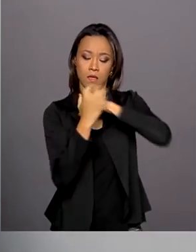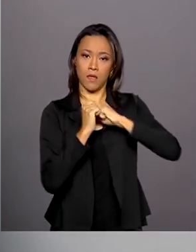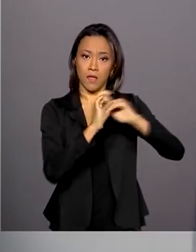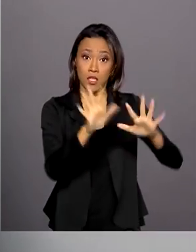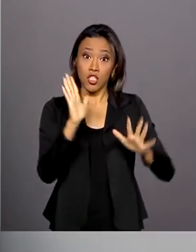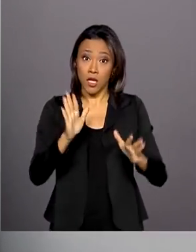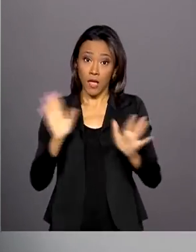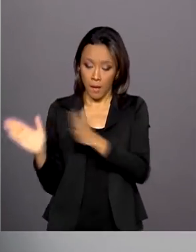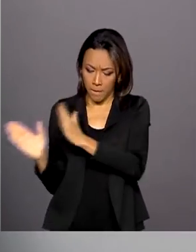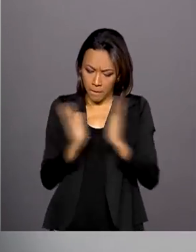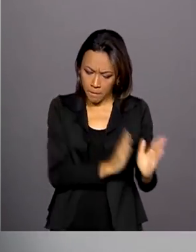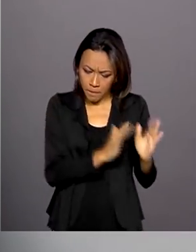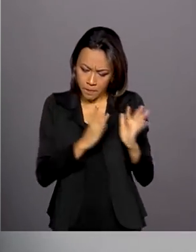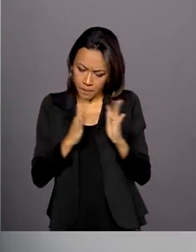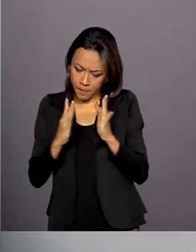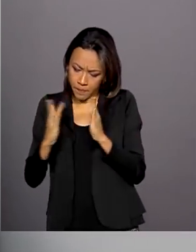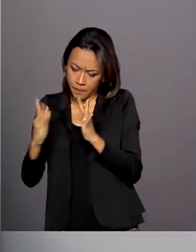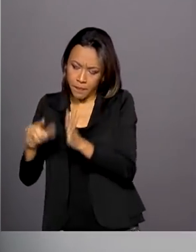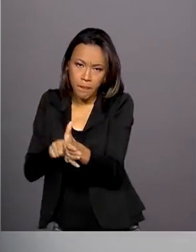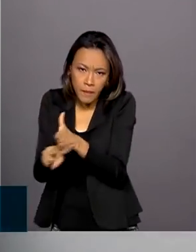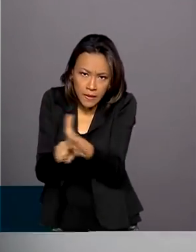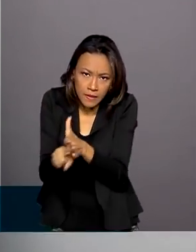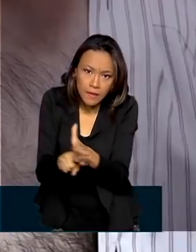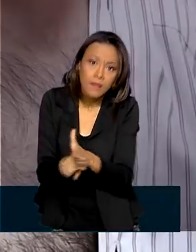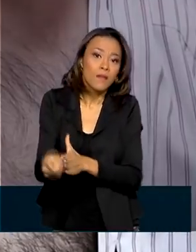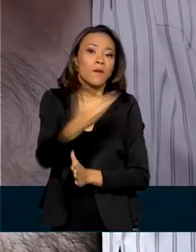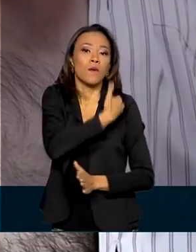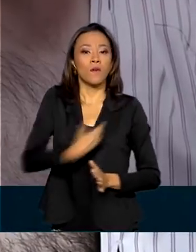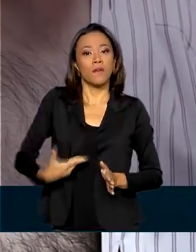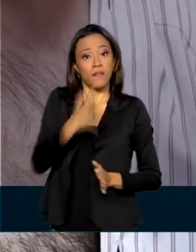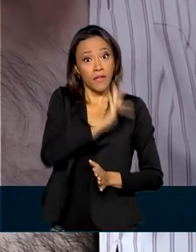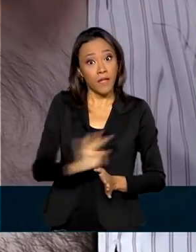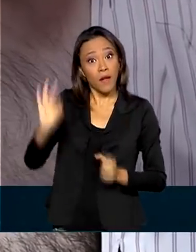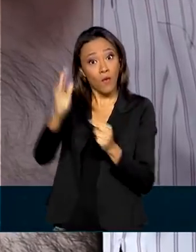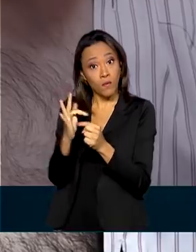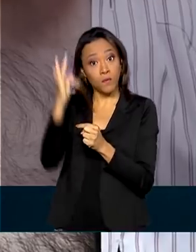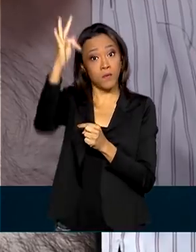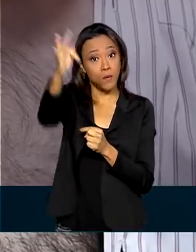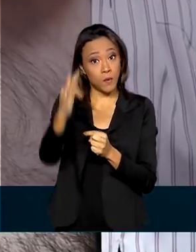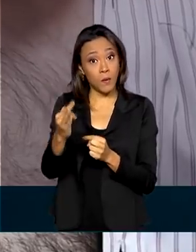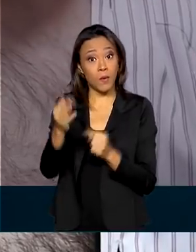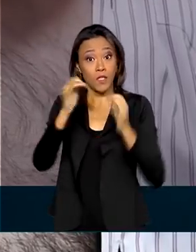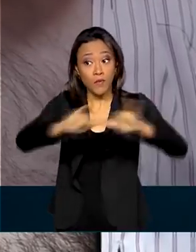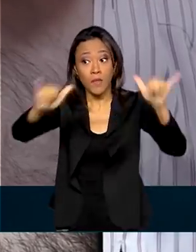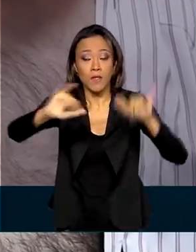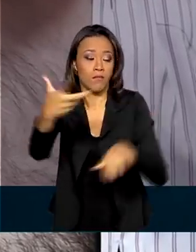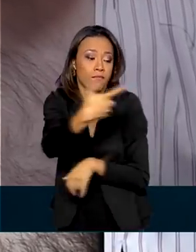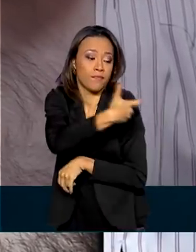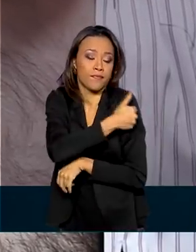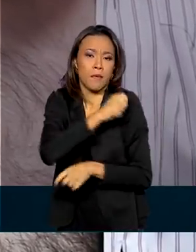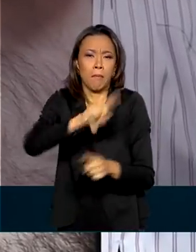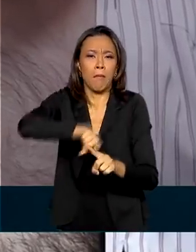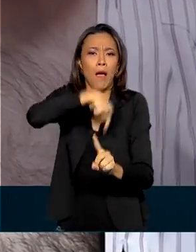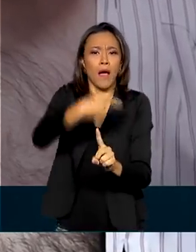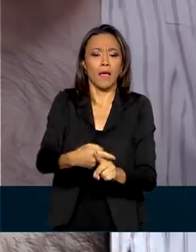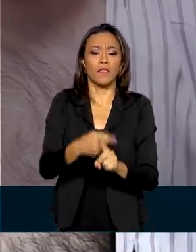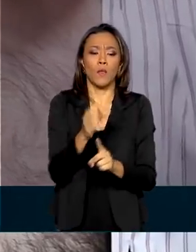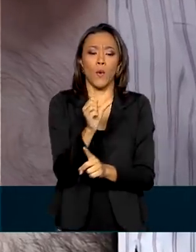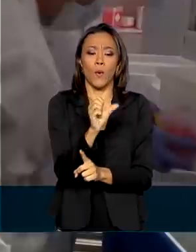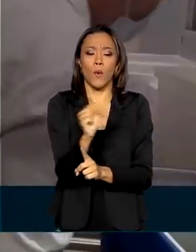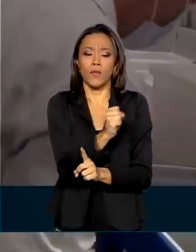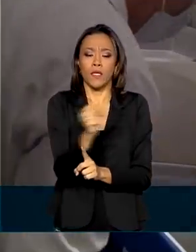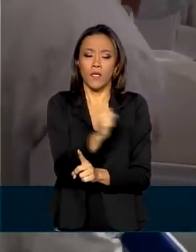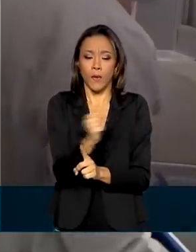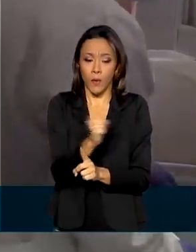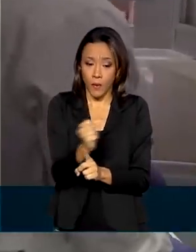fase de pesquisas, o governo federal já trabalha com uma futura campanha de vacinação. Vão ser investidos mais de R 88 milhões